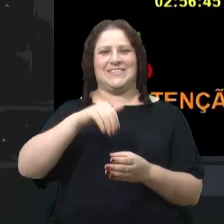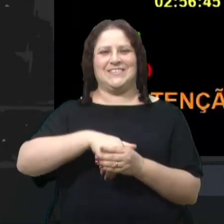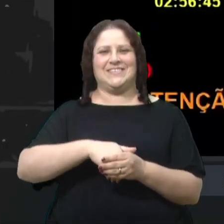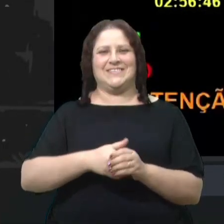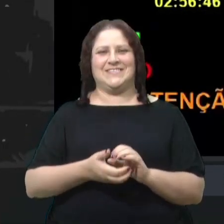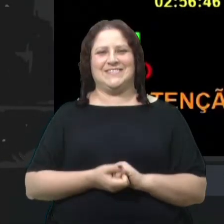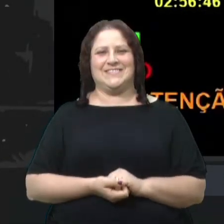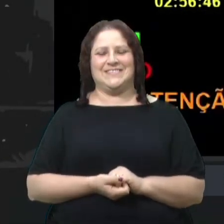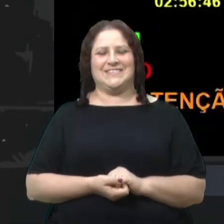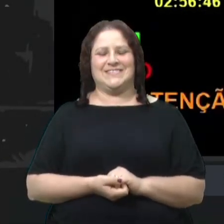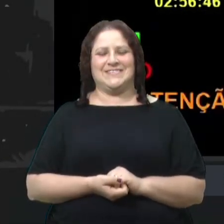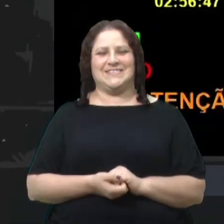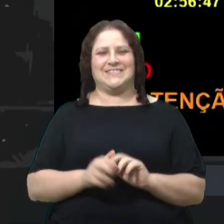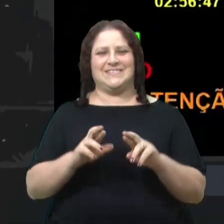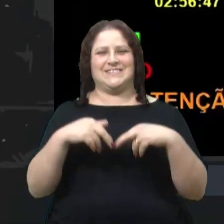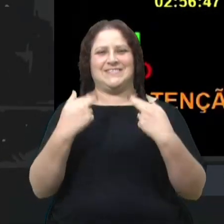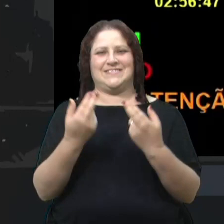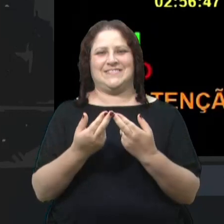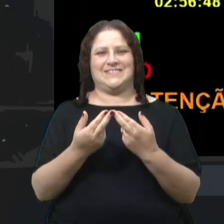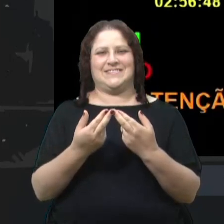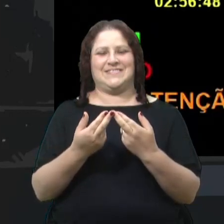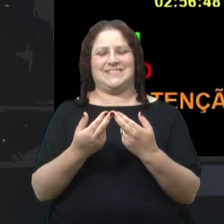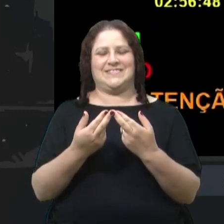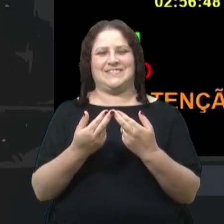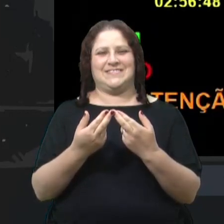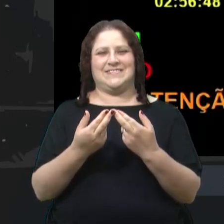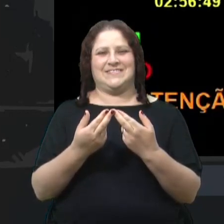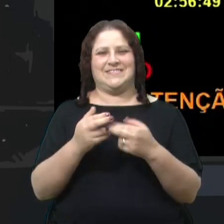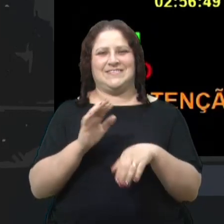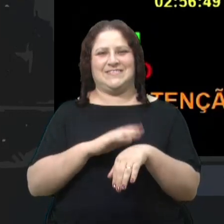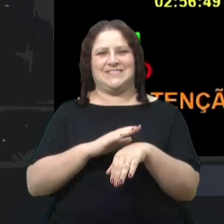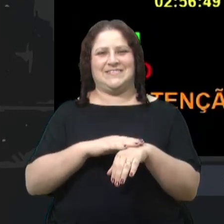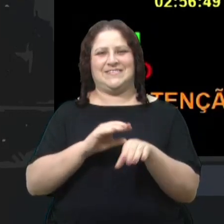Prorrogação da sessão, senhores vereadores, registre seus votos.